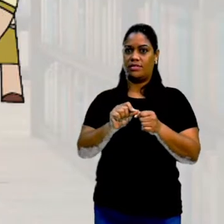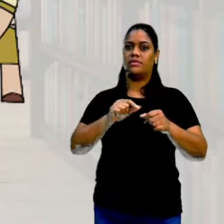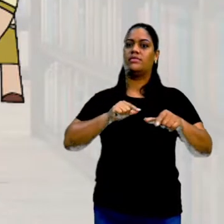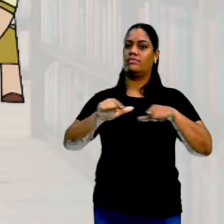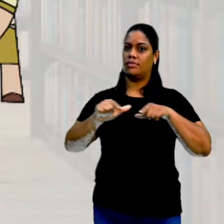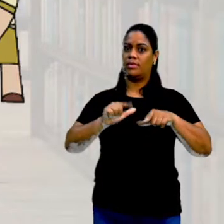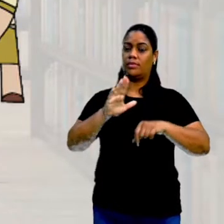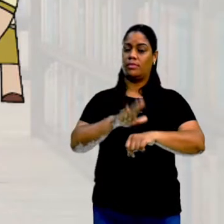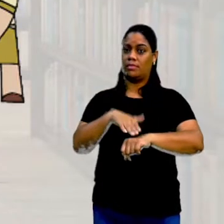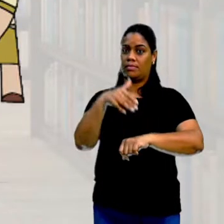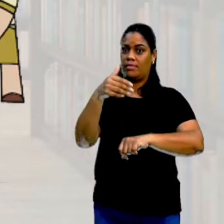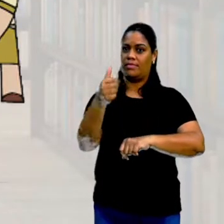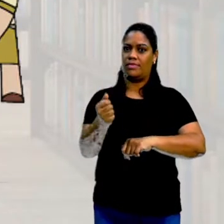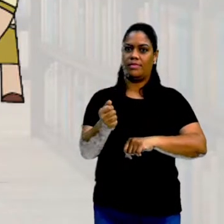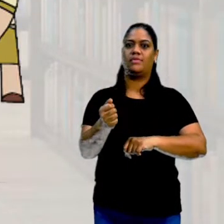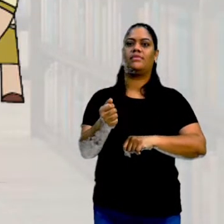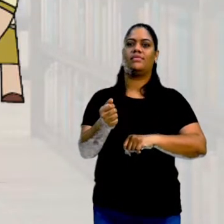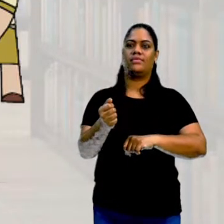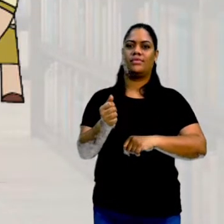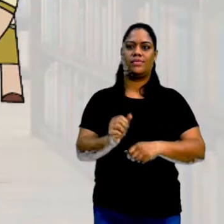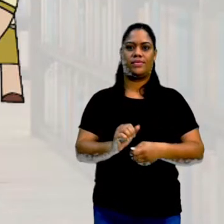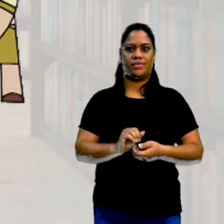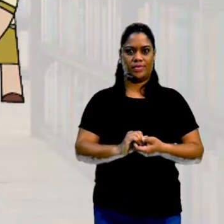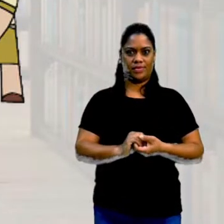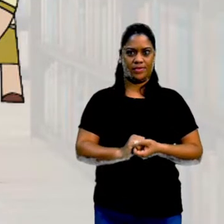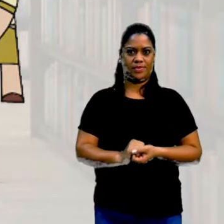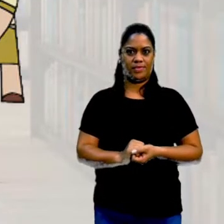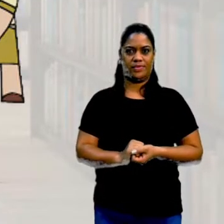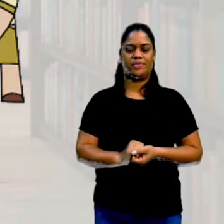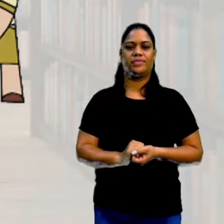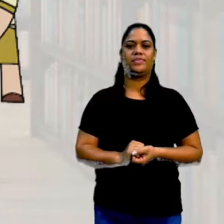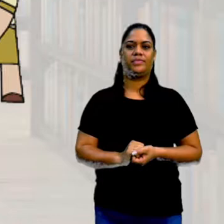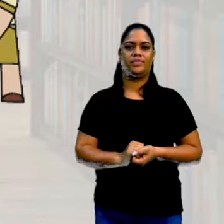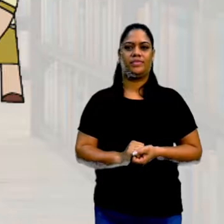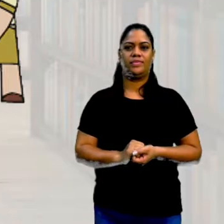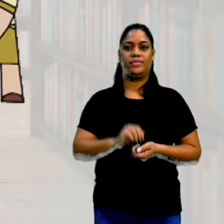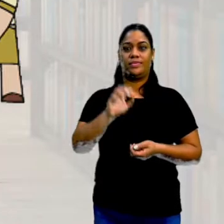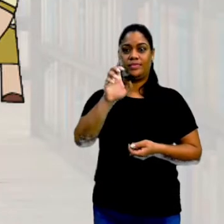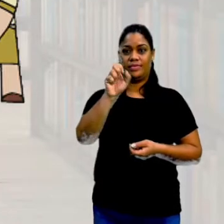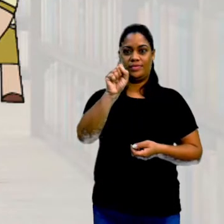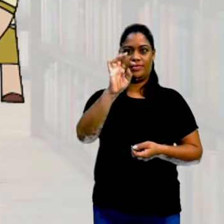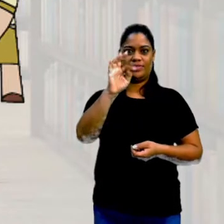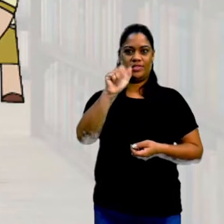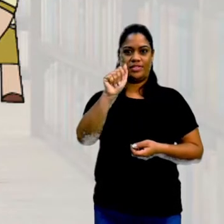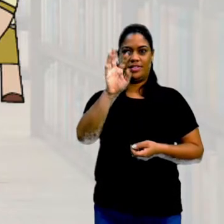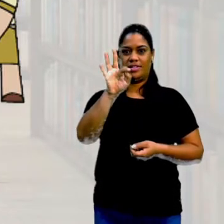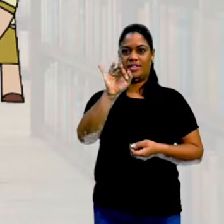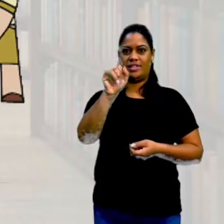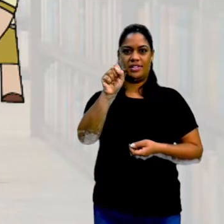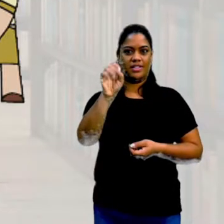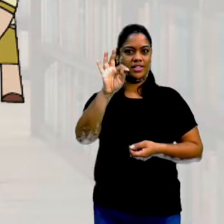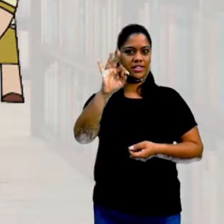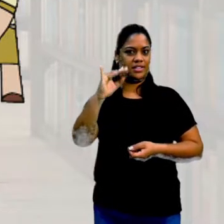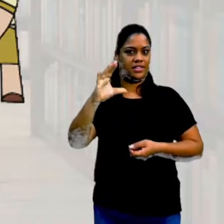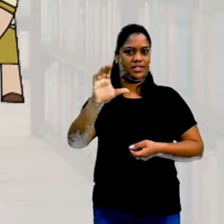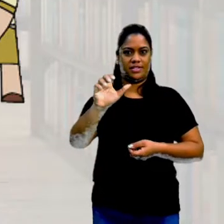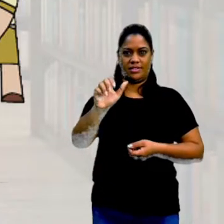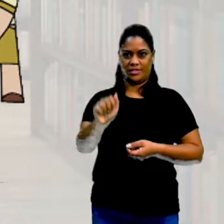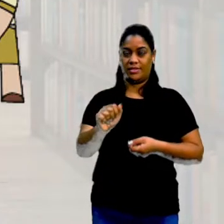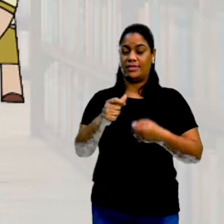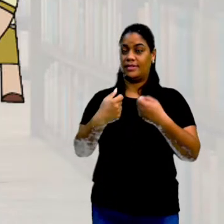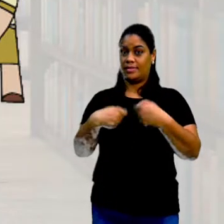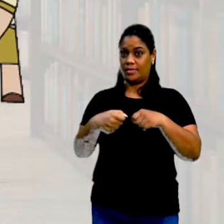da melhoria. Então, o processo estatístico, que a gente chama, ele é composto por todas essas etapas. É